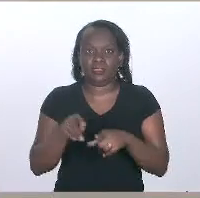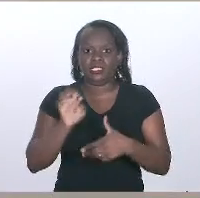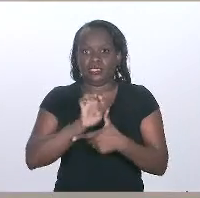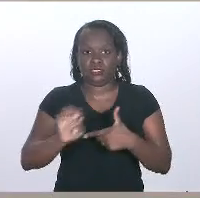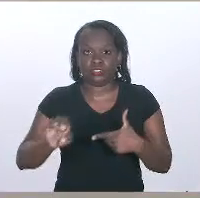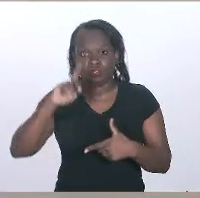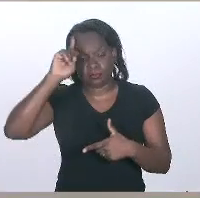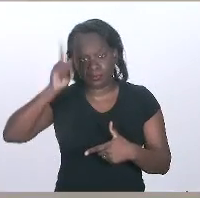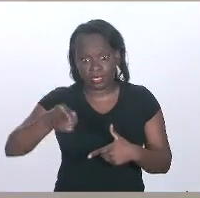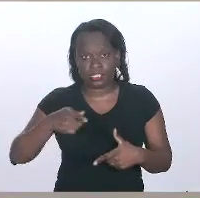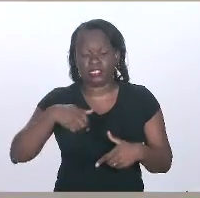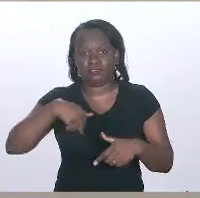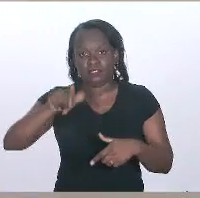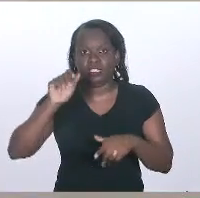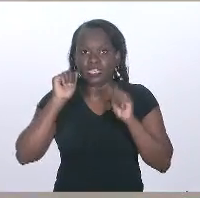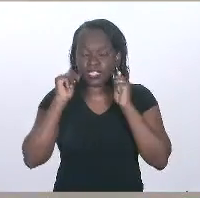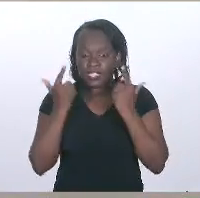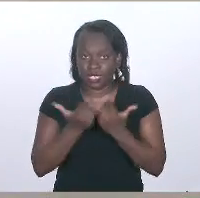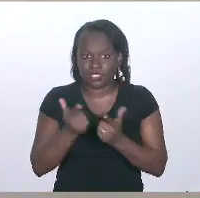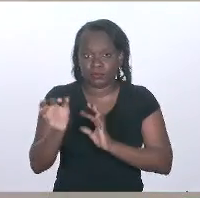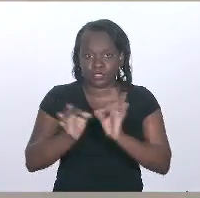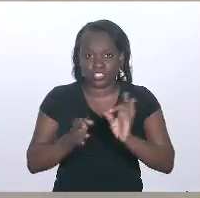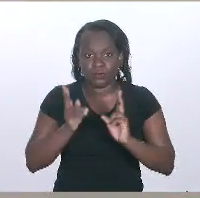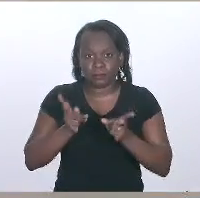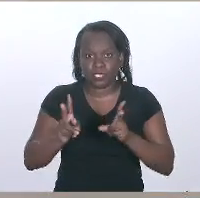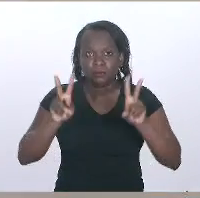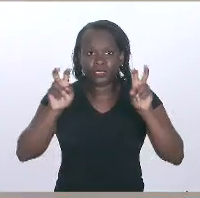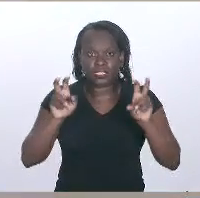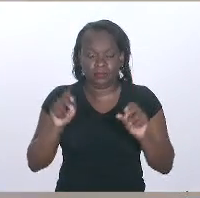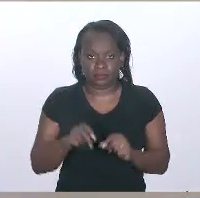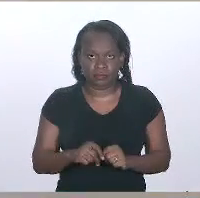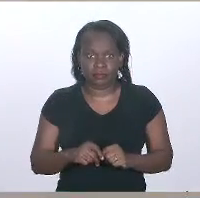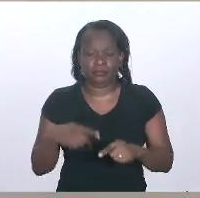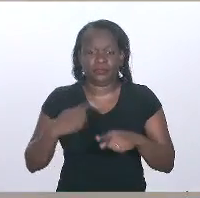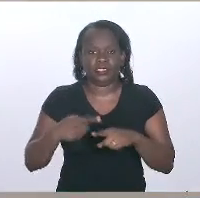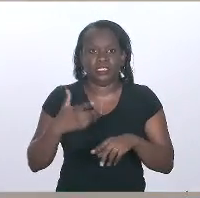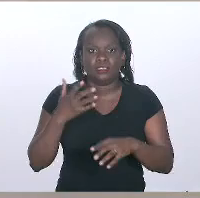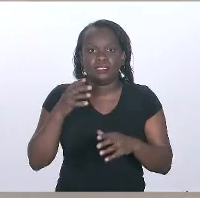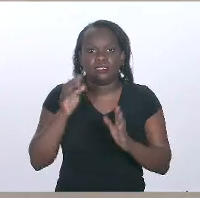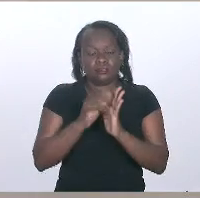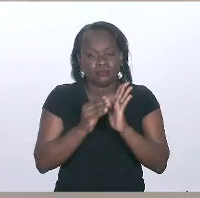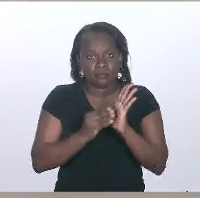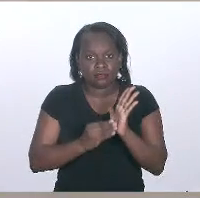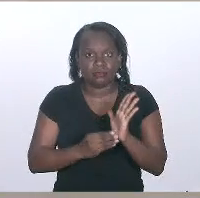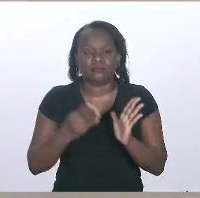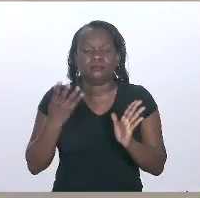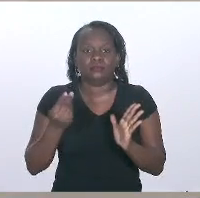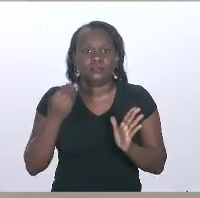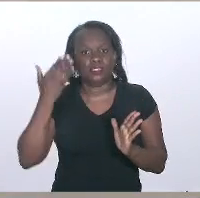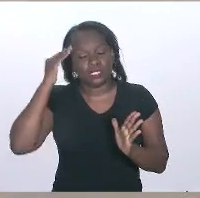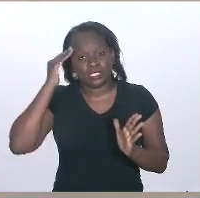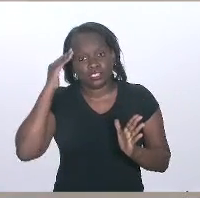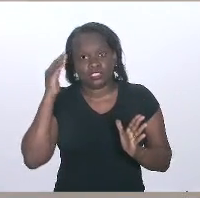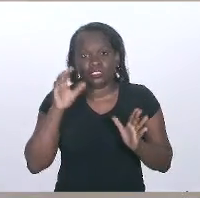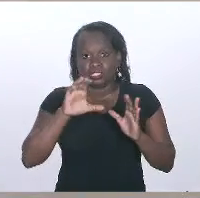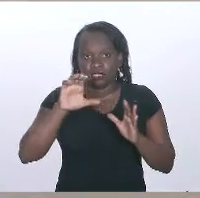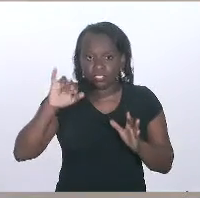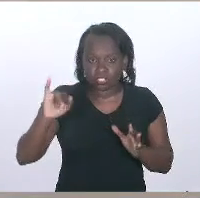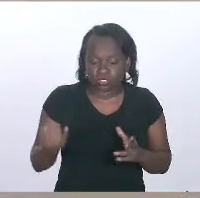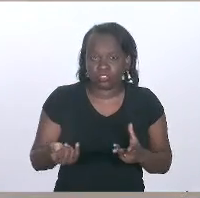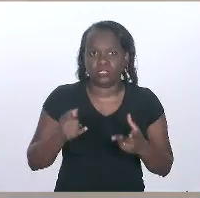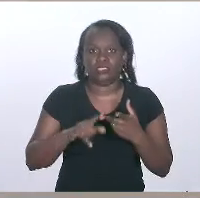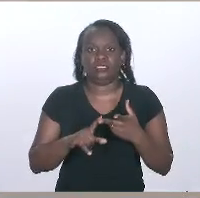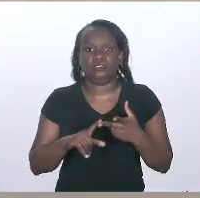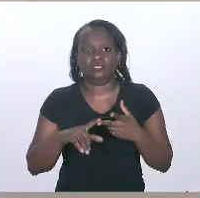mandaria para a LERJ o projeto no mesmo teor, porque era uma matéria até então no entendimento da CCJ, no